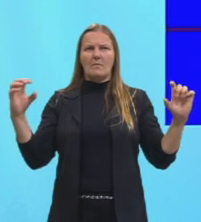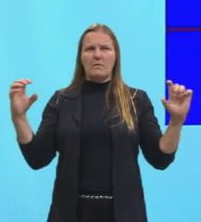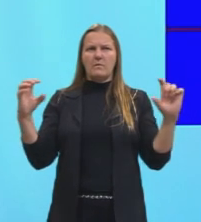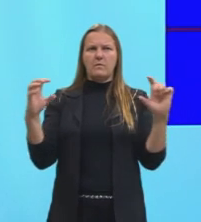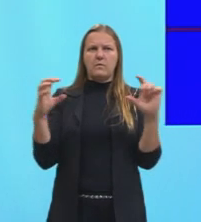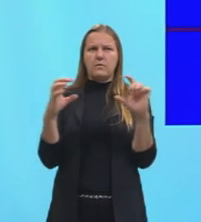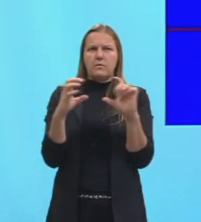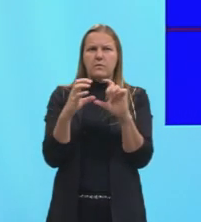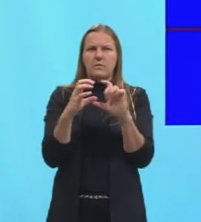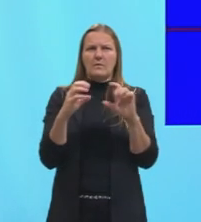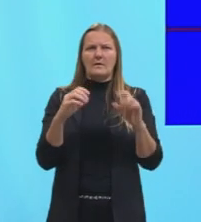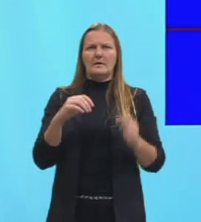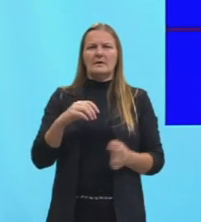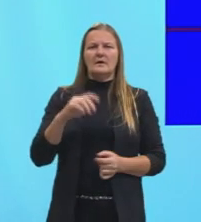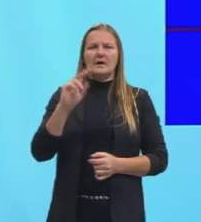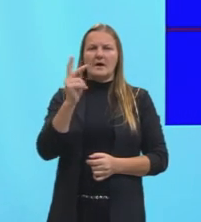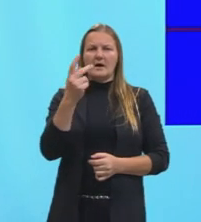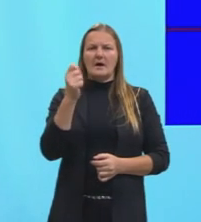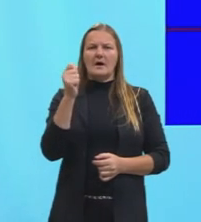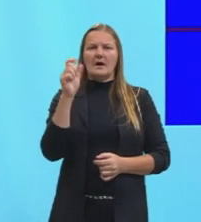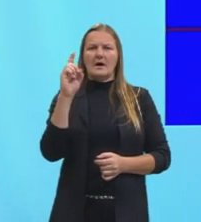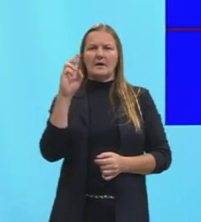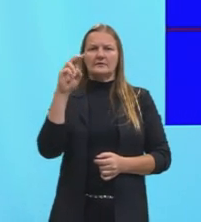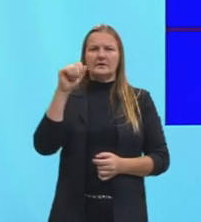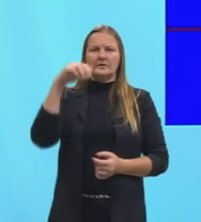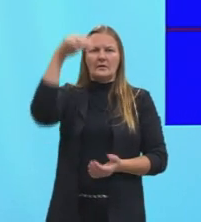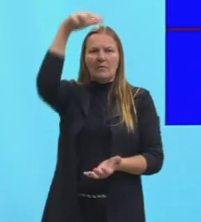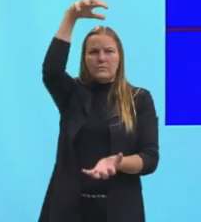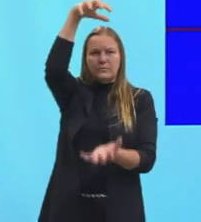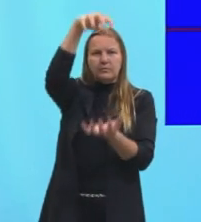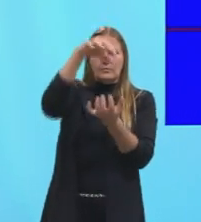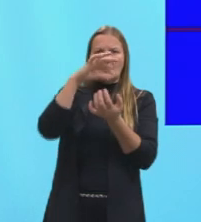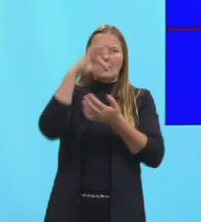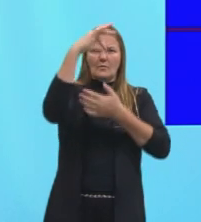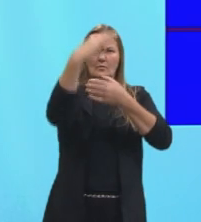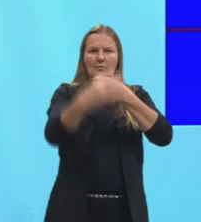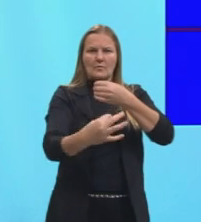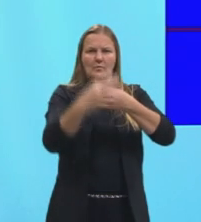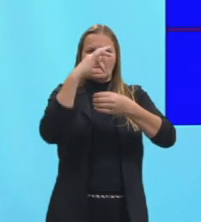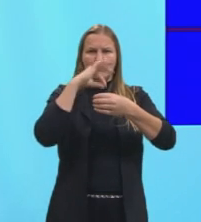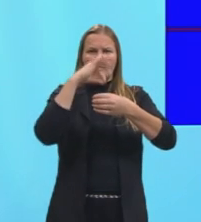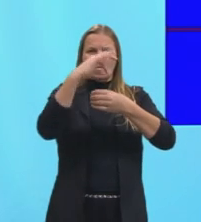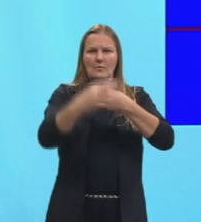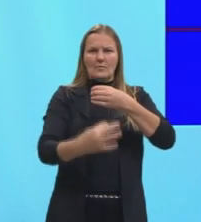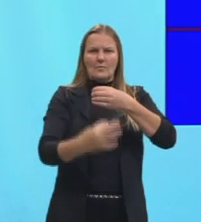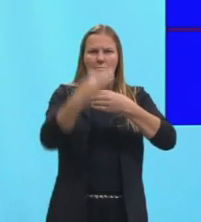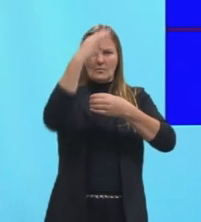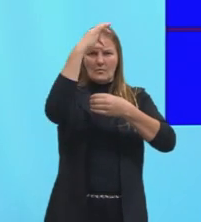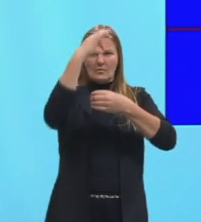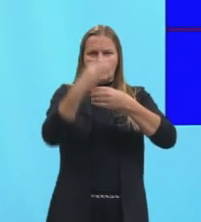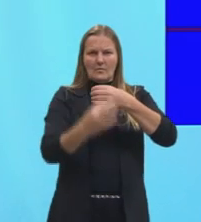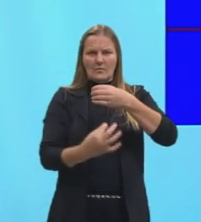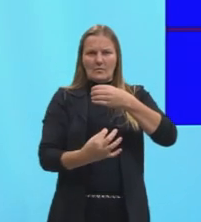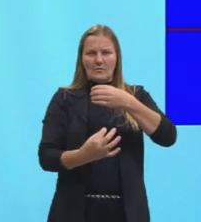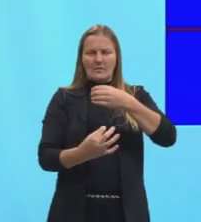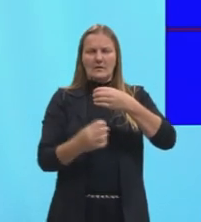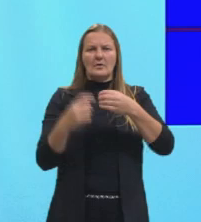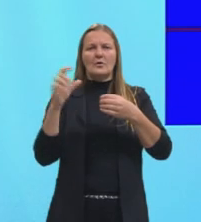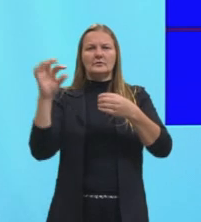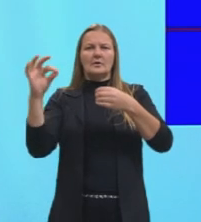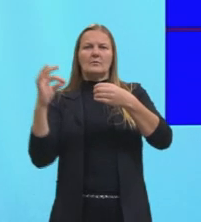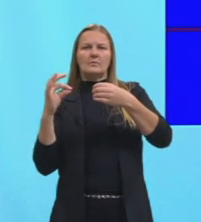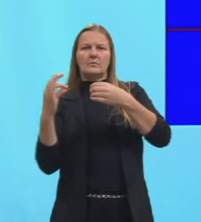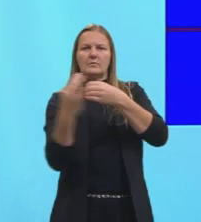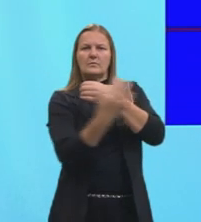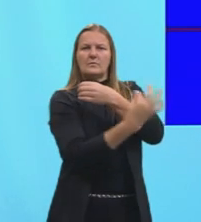Volcker, desculpa, de Hadley, né, vai de latitudes, né, de latitude média pra latitude baixa aqui, né, e a célula de